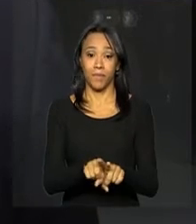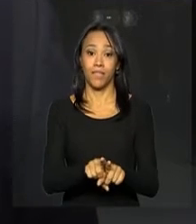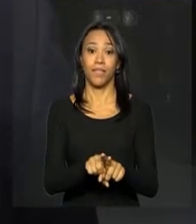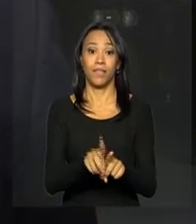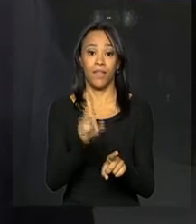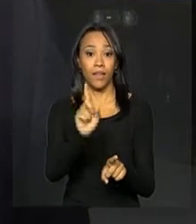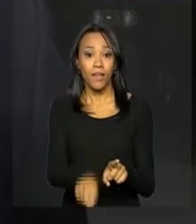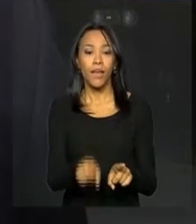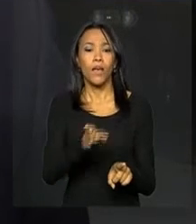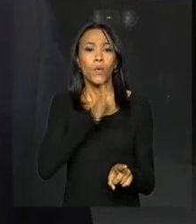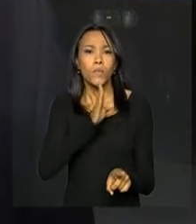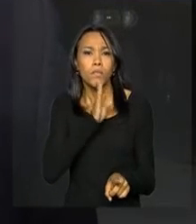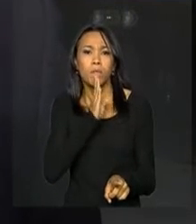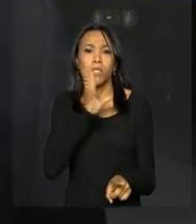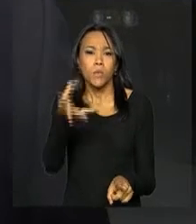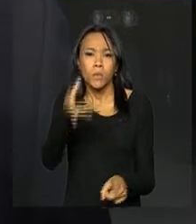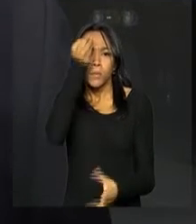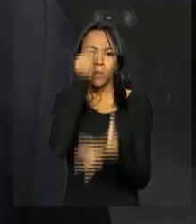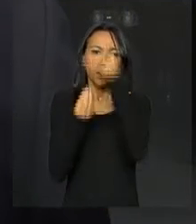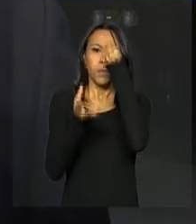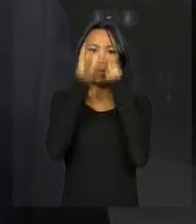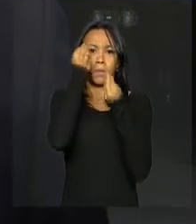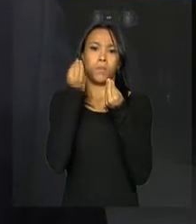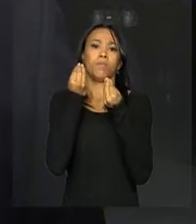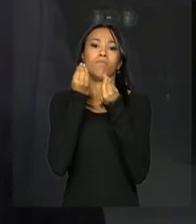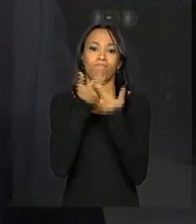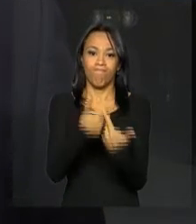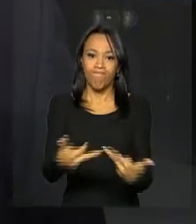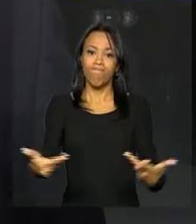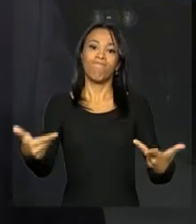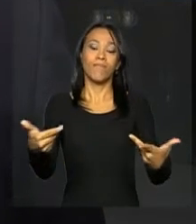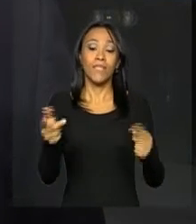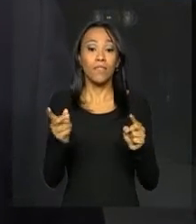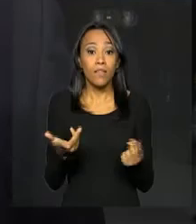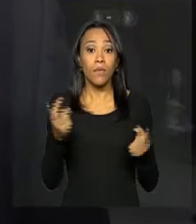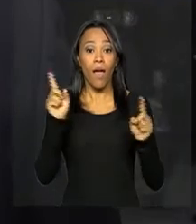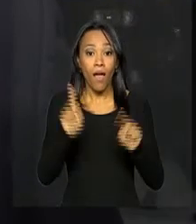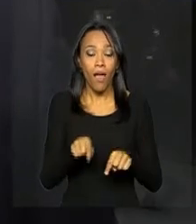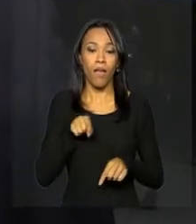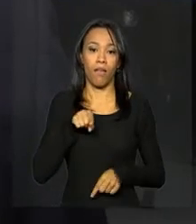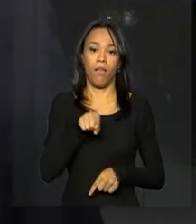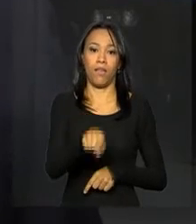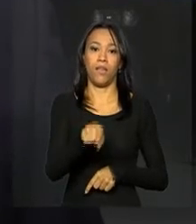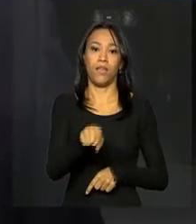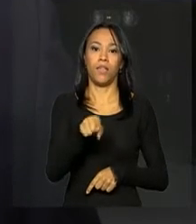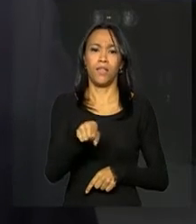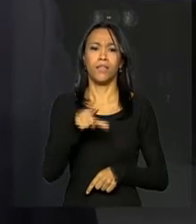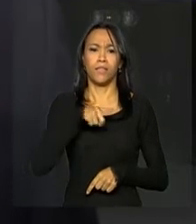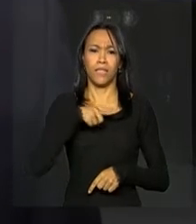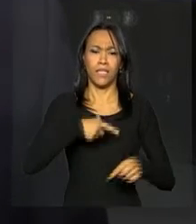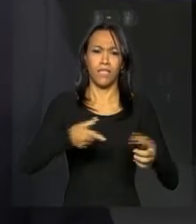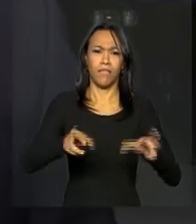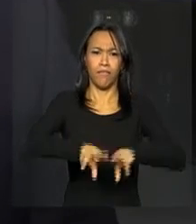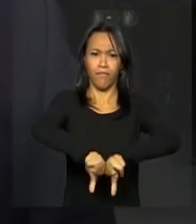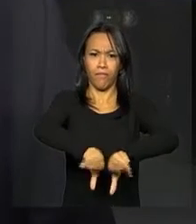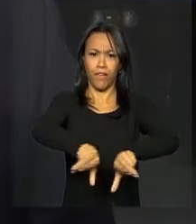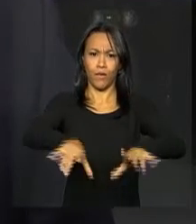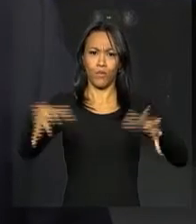agregar valores aos produtos exportados pelo Brasil. Então, ele aglutina esse conjunto